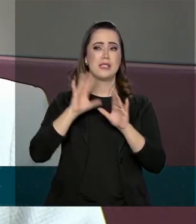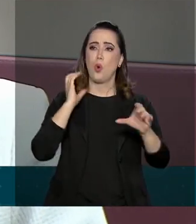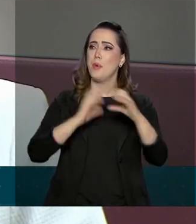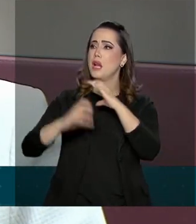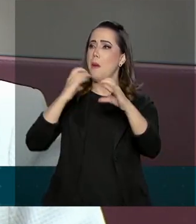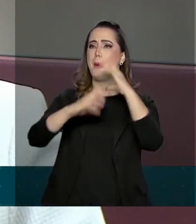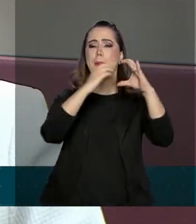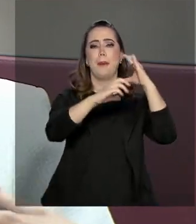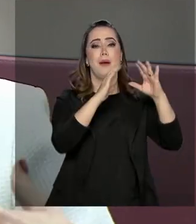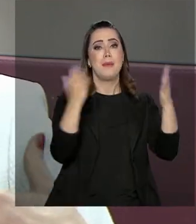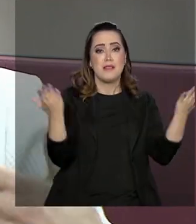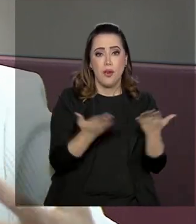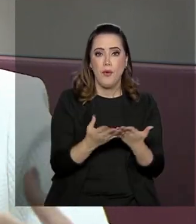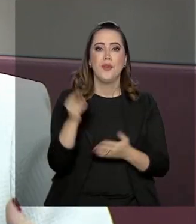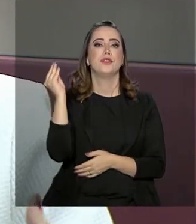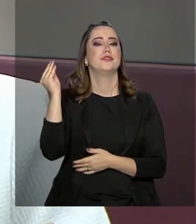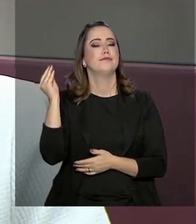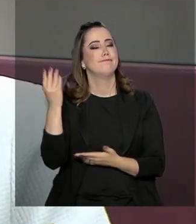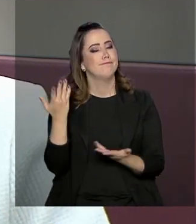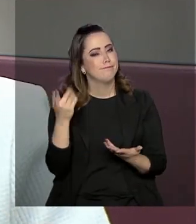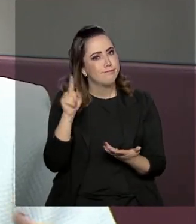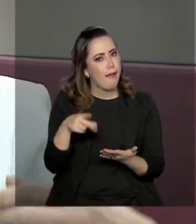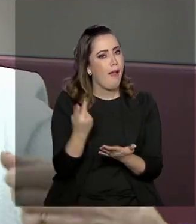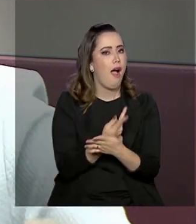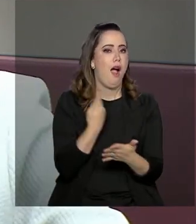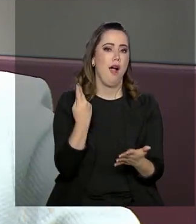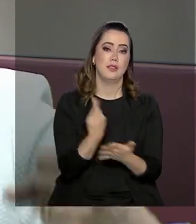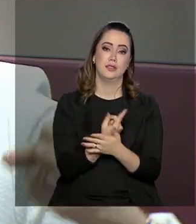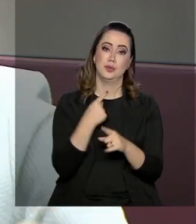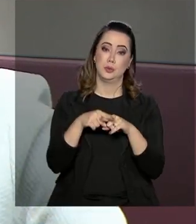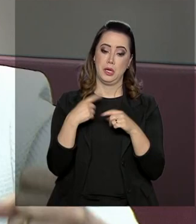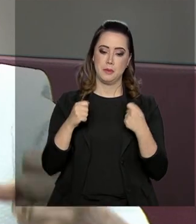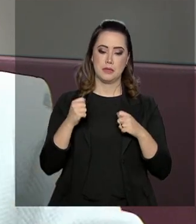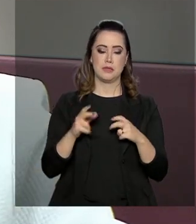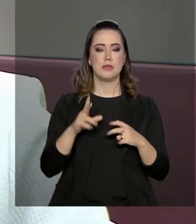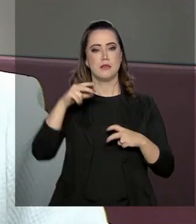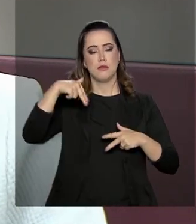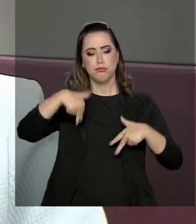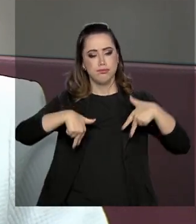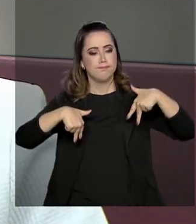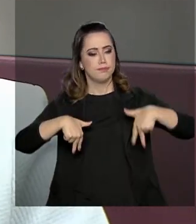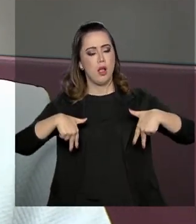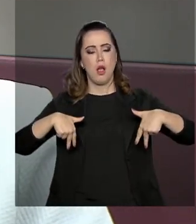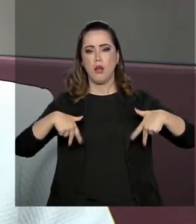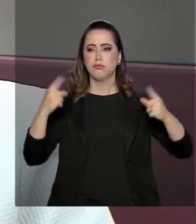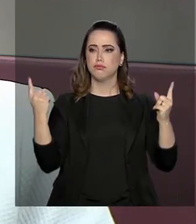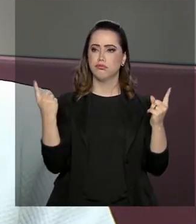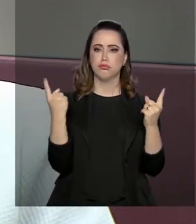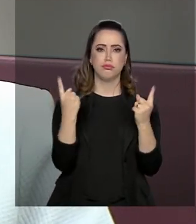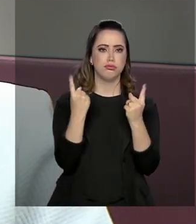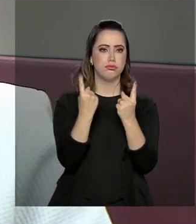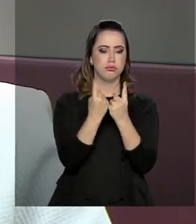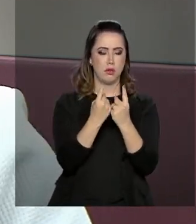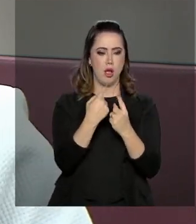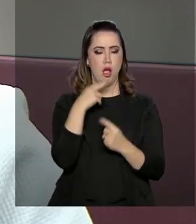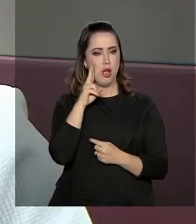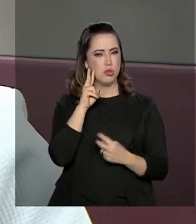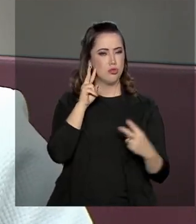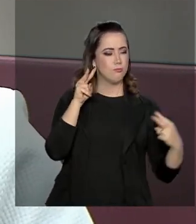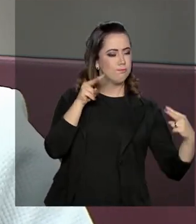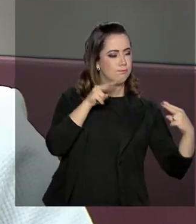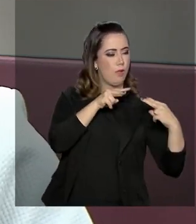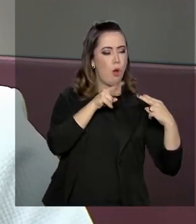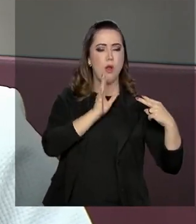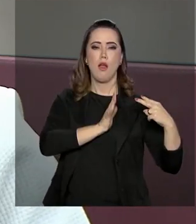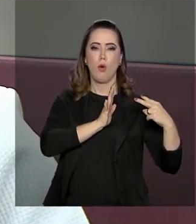humana foi tão deficitária. É preciso uma interação pessoal, de corpo, eu diria, de olhar e de coração. E isso